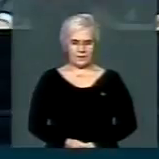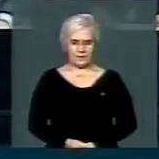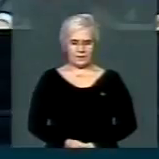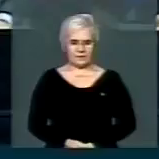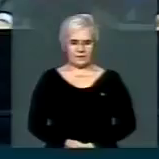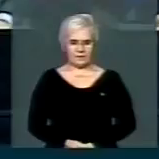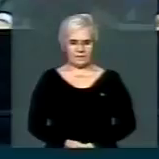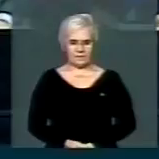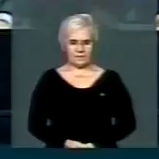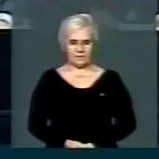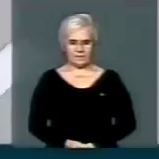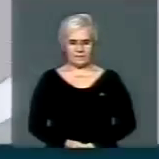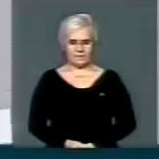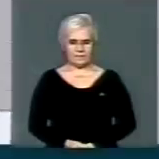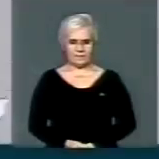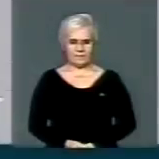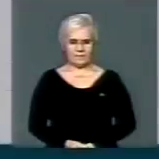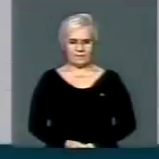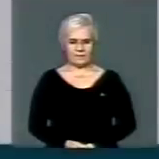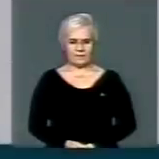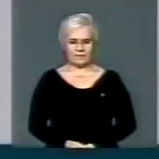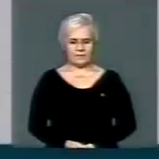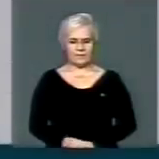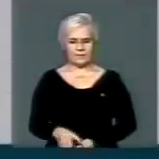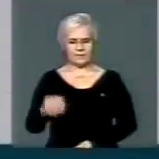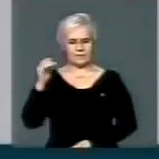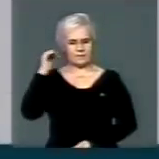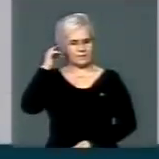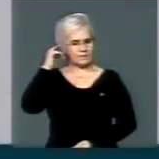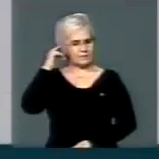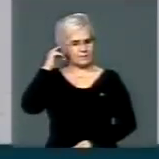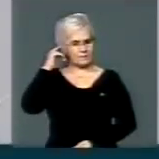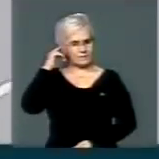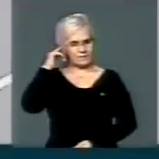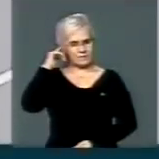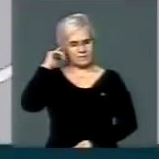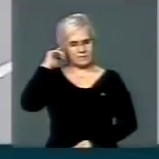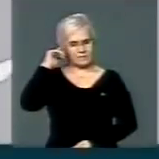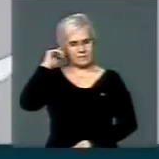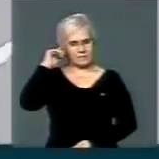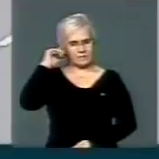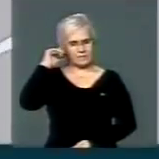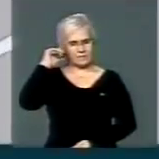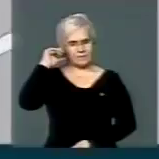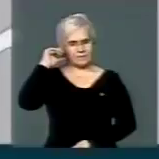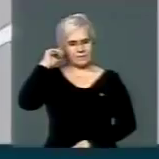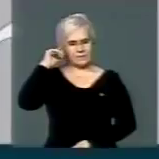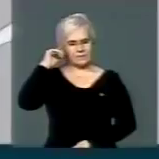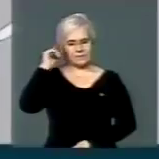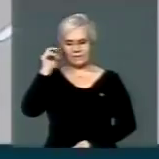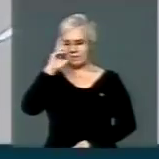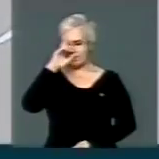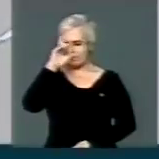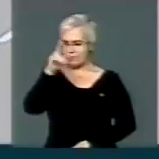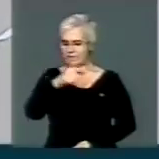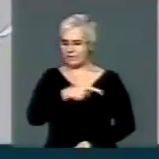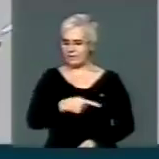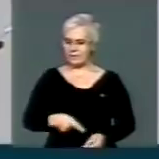Bem, os assuntos que parou piás são com mais. Senhor Presidente,